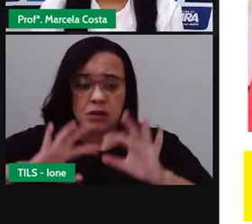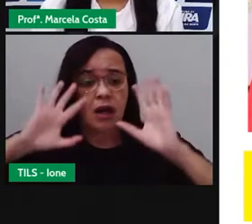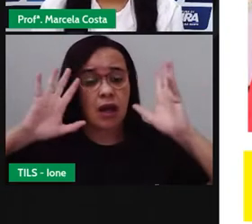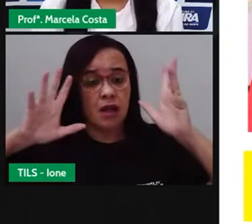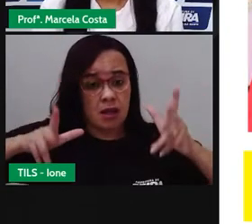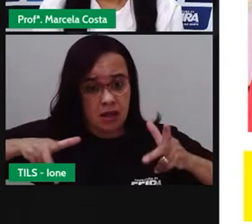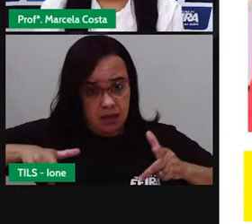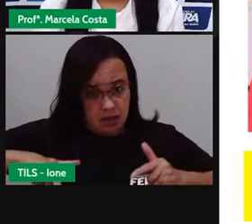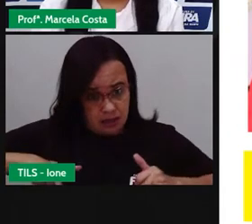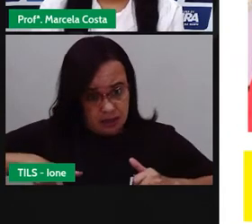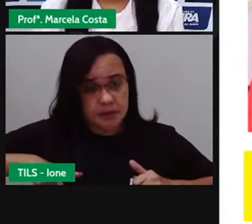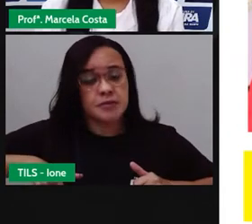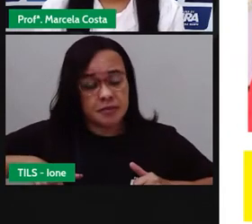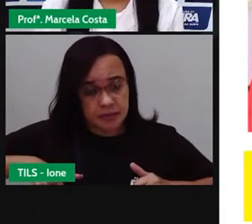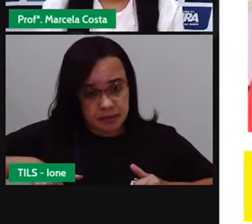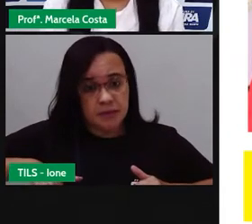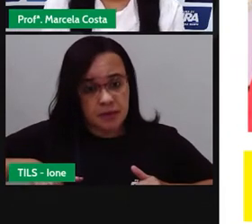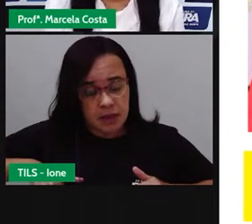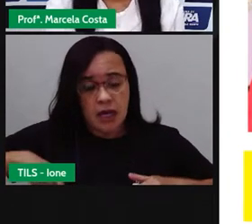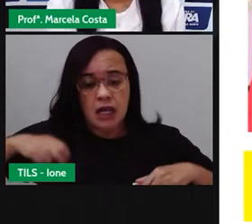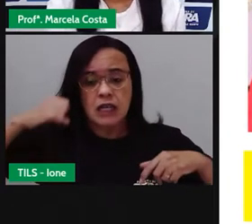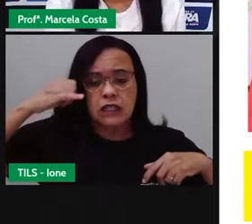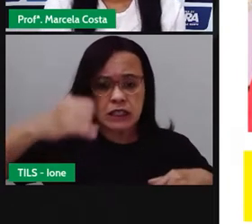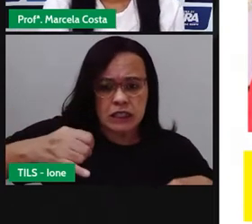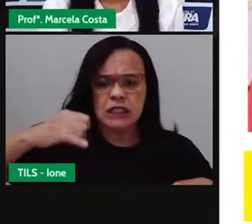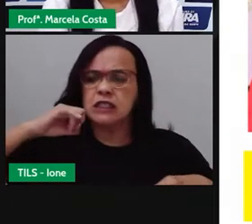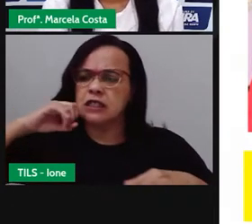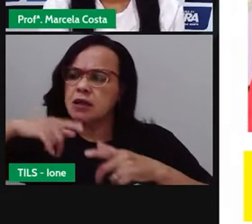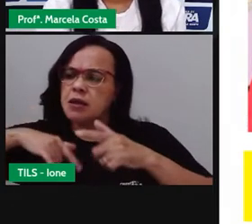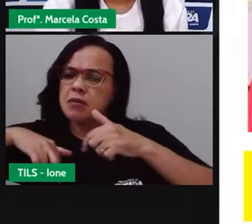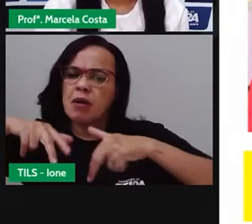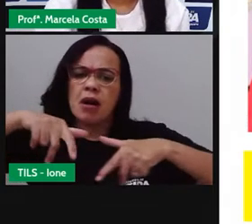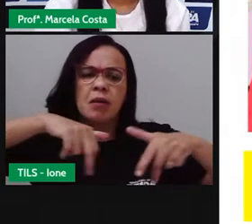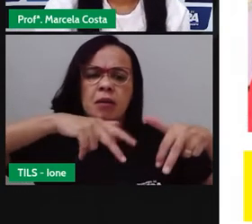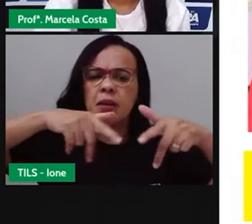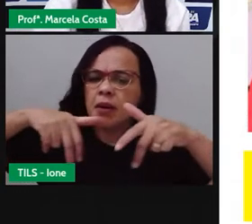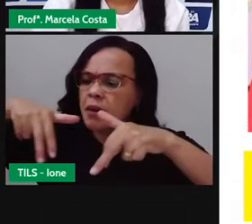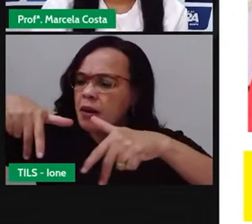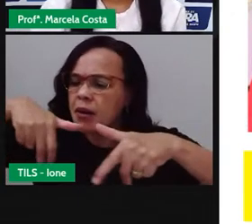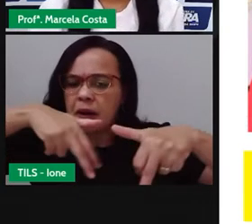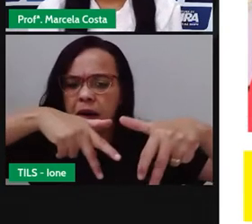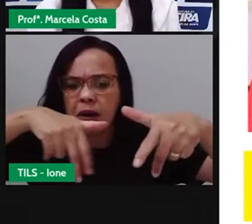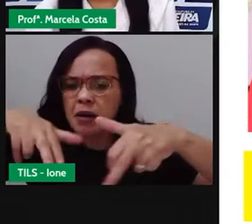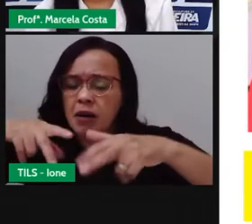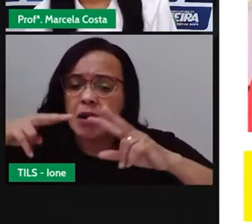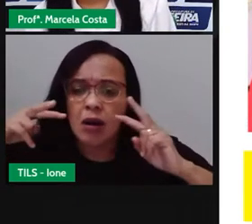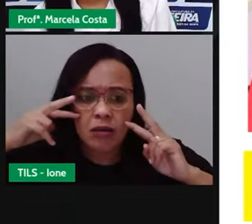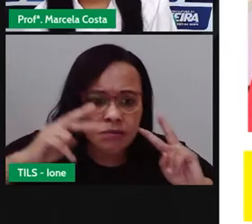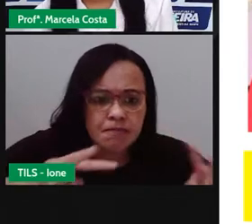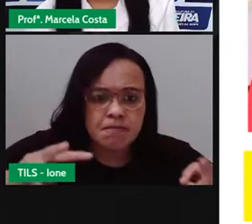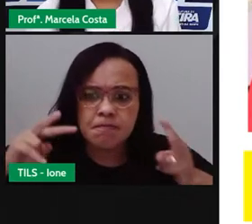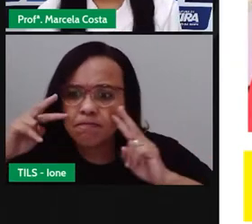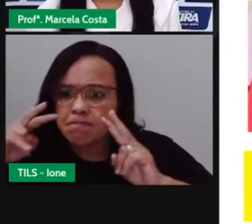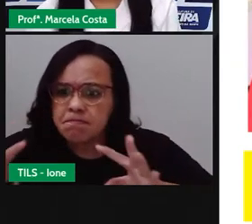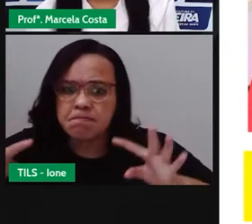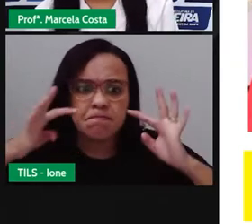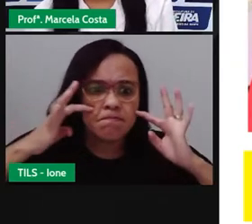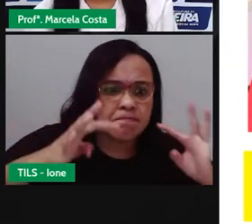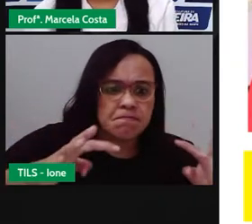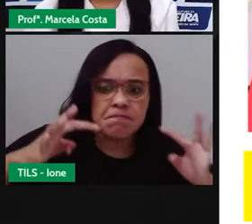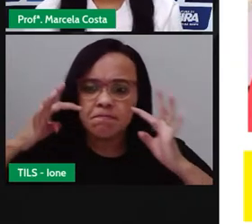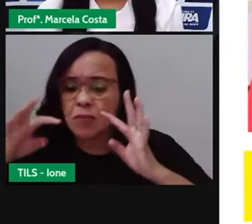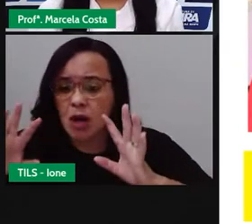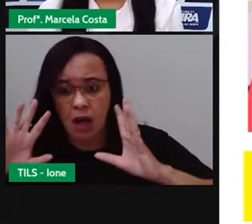abaixo do início, observe que, né, ali o lugar que você vai me visitar, a barraca, o galpão,